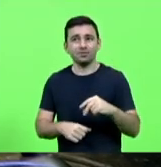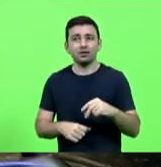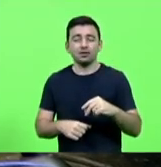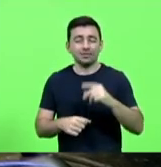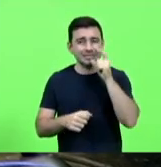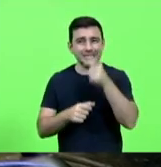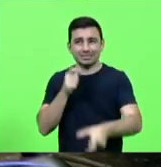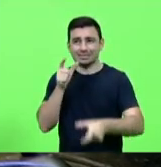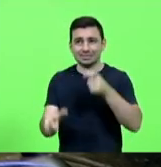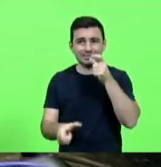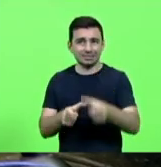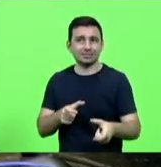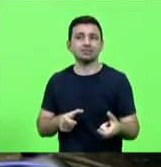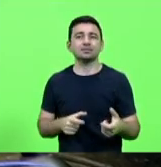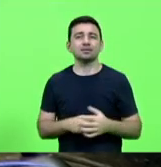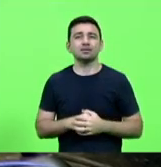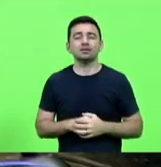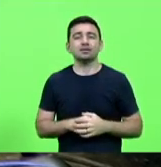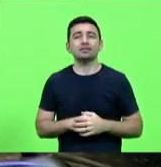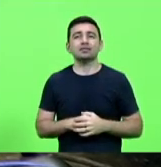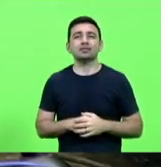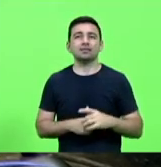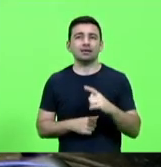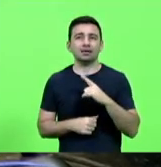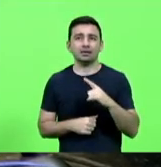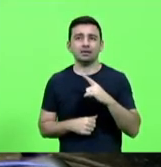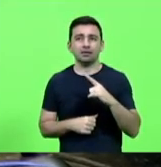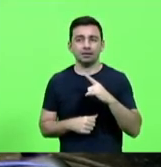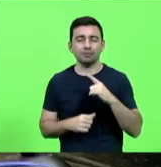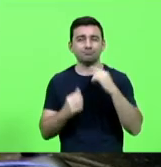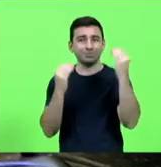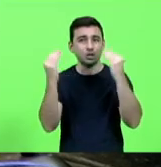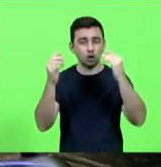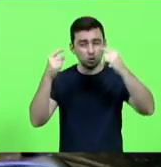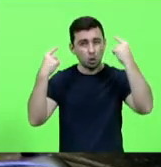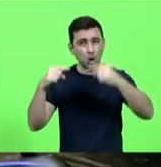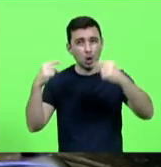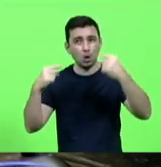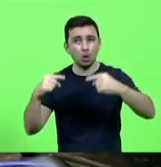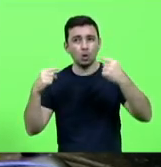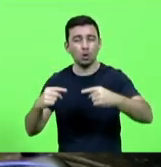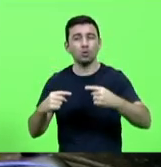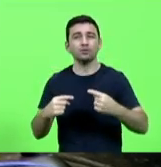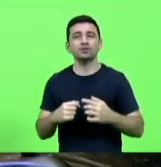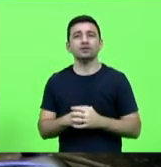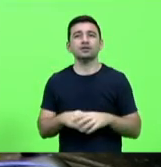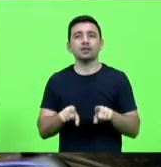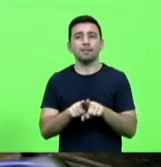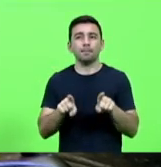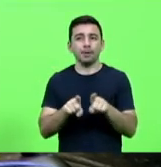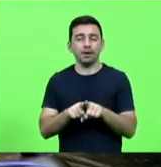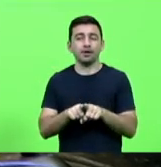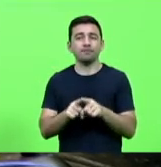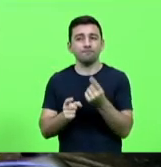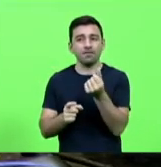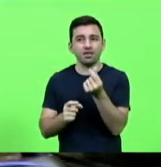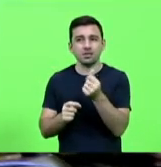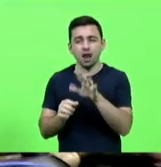violência psicológica violência financeira